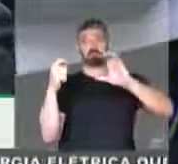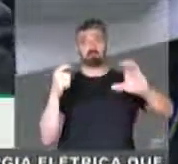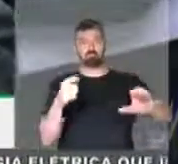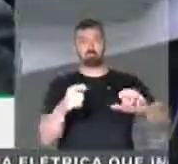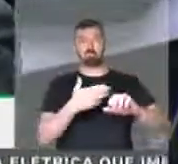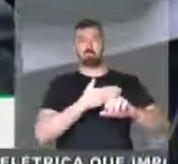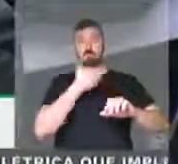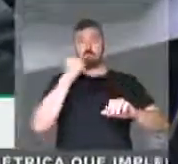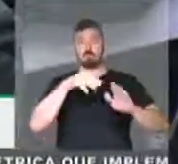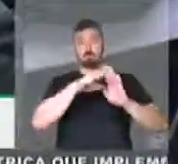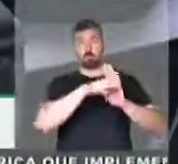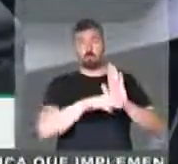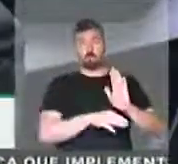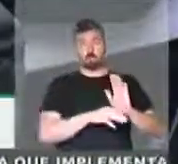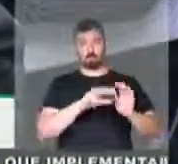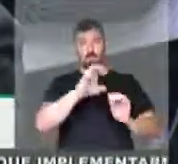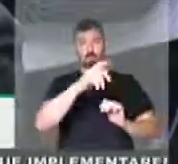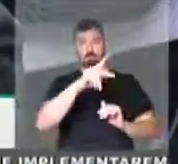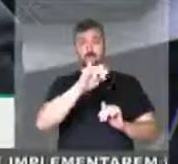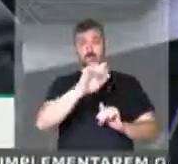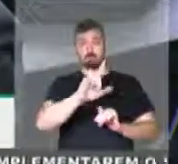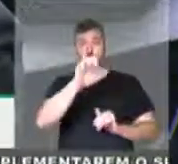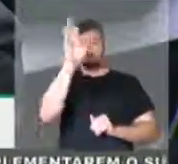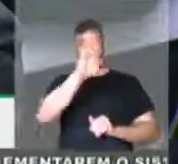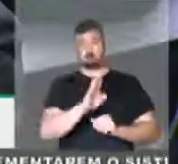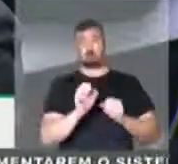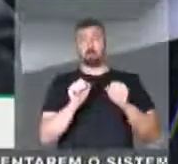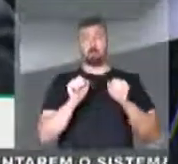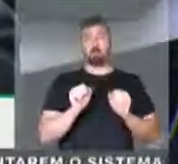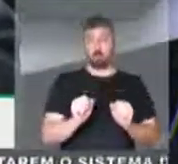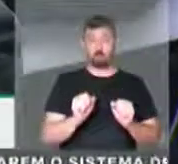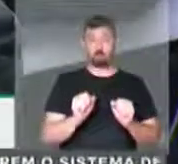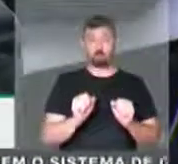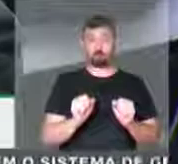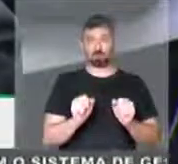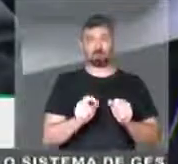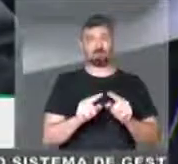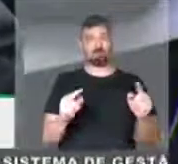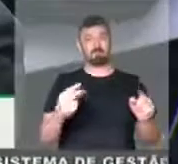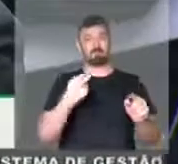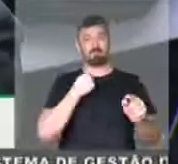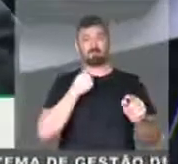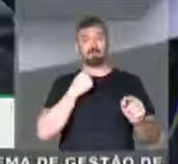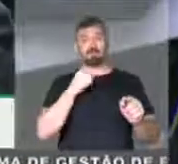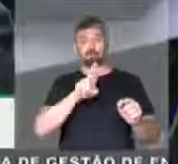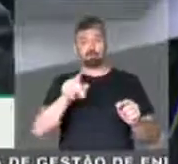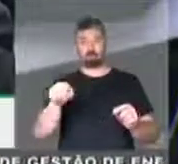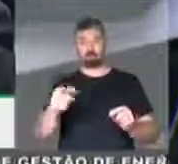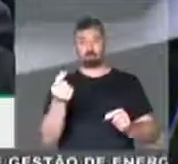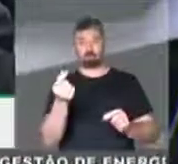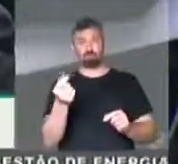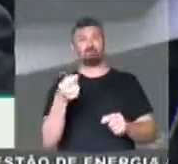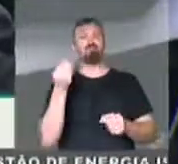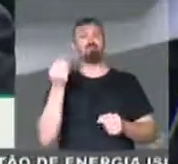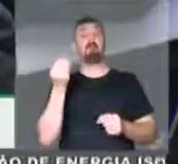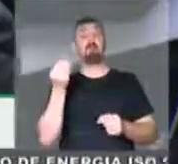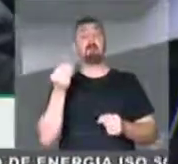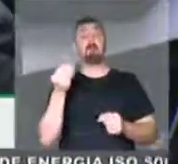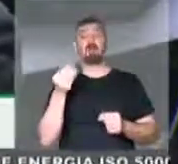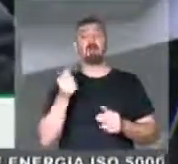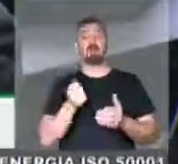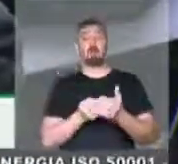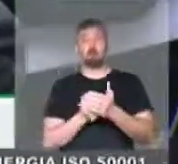aperfeiçoamento do Programa Espacial Brasileiro, poderá, mas não poderá usar tais recursos para